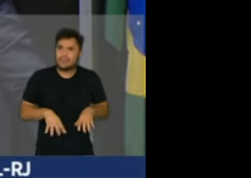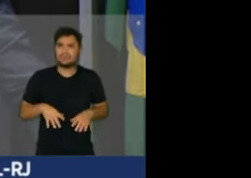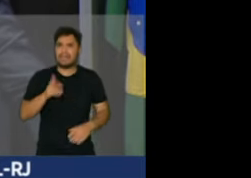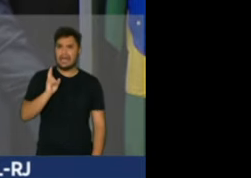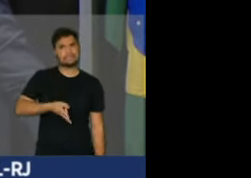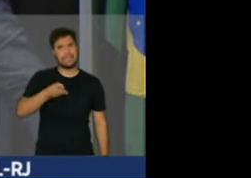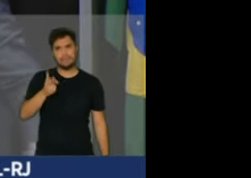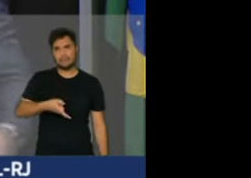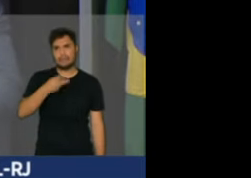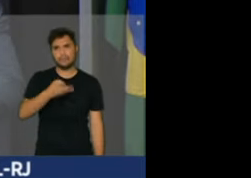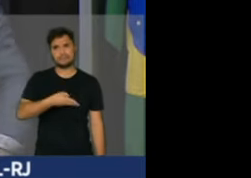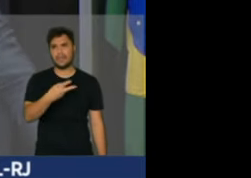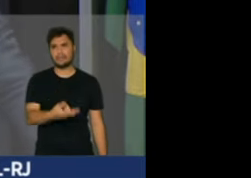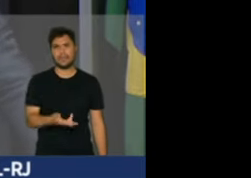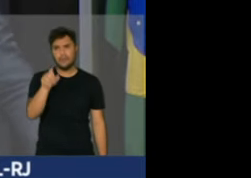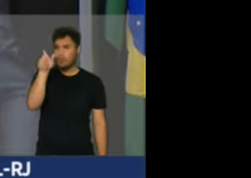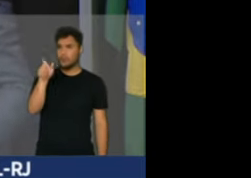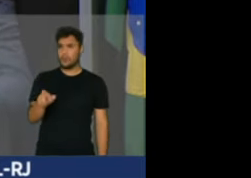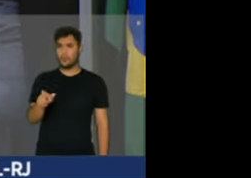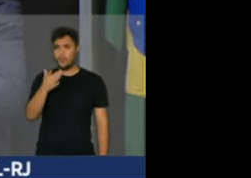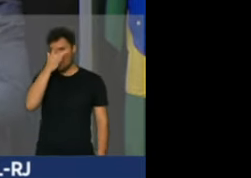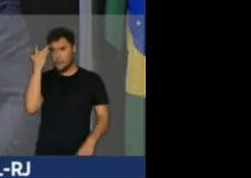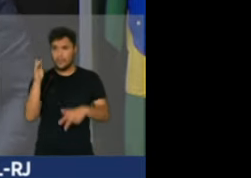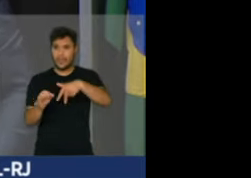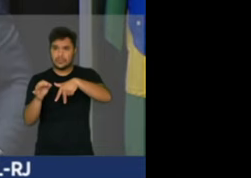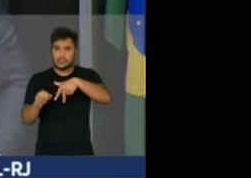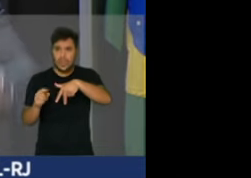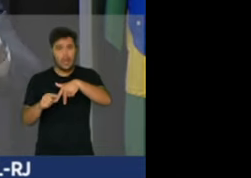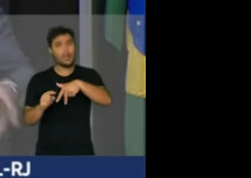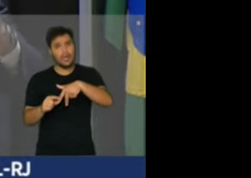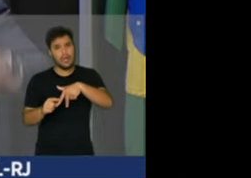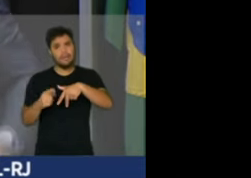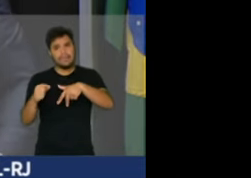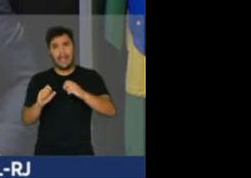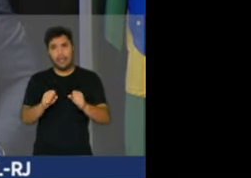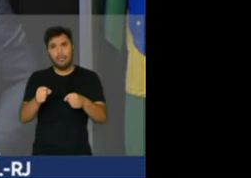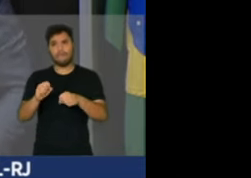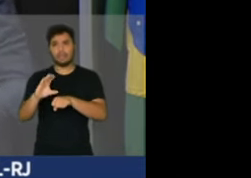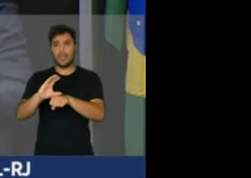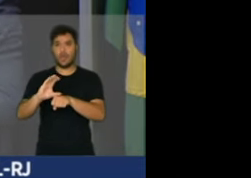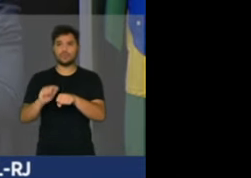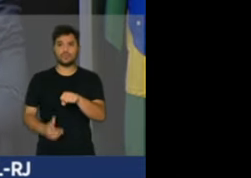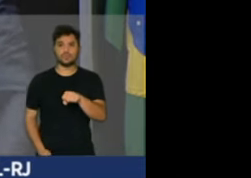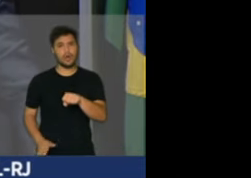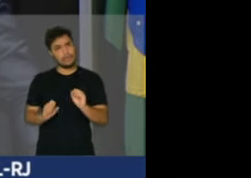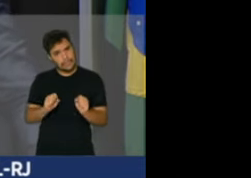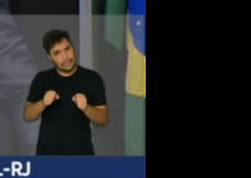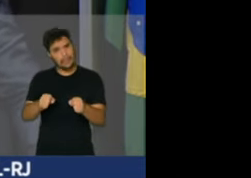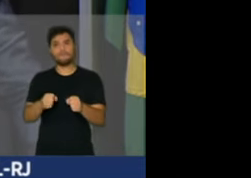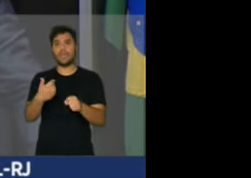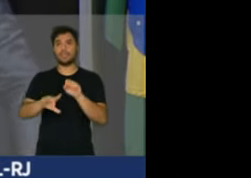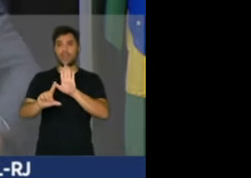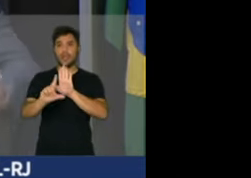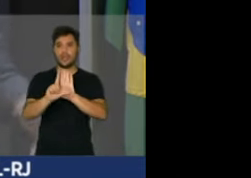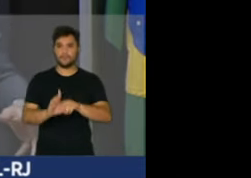por uma pessoa que deveria ser aquele que defende a nossa Constituição, que defende as nossas leis.